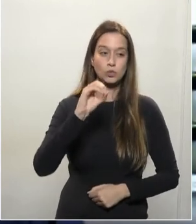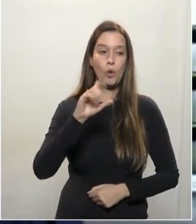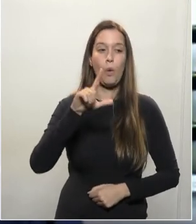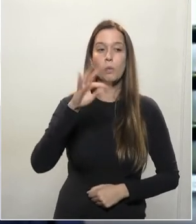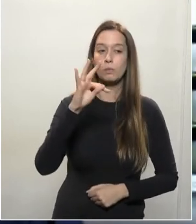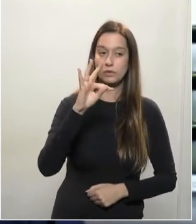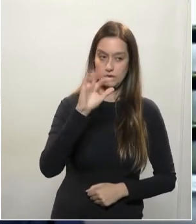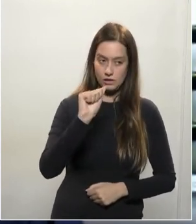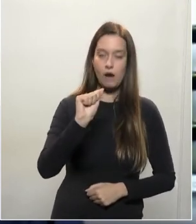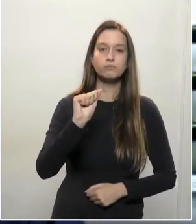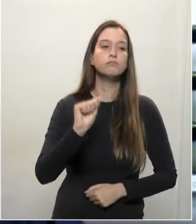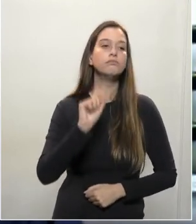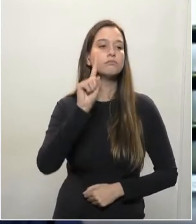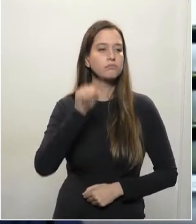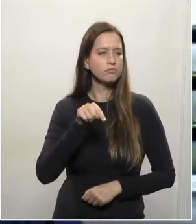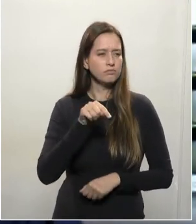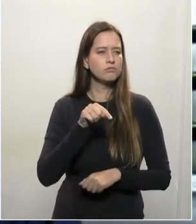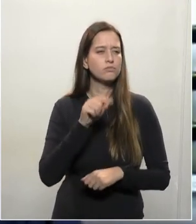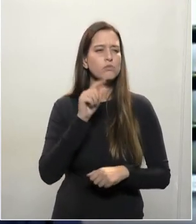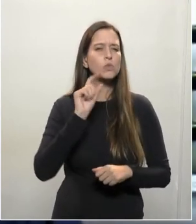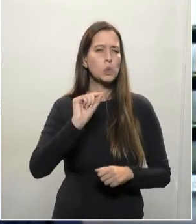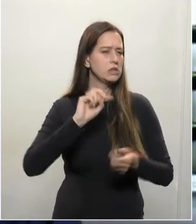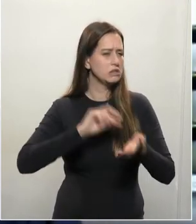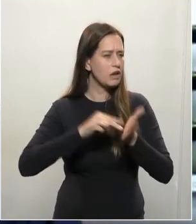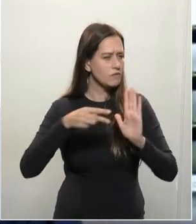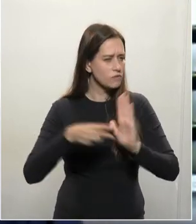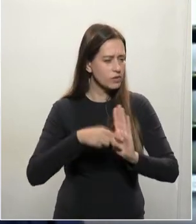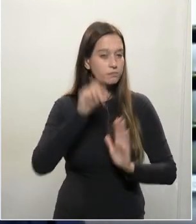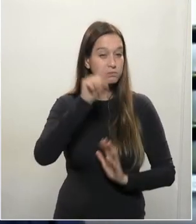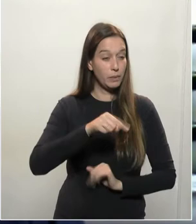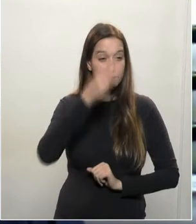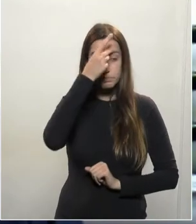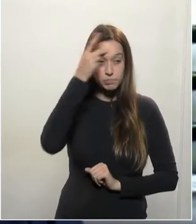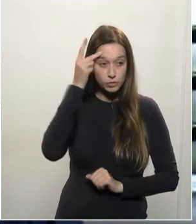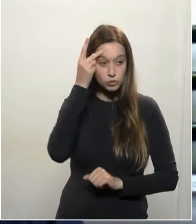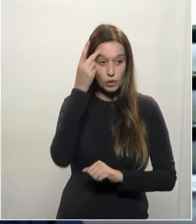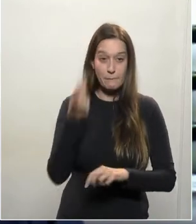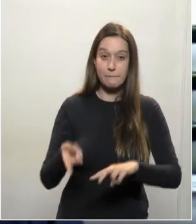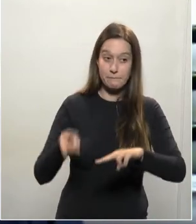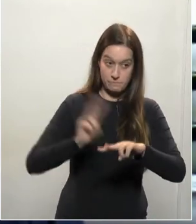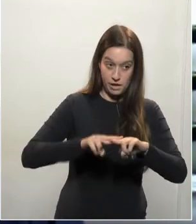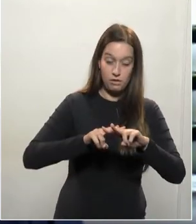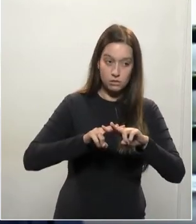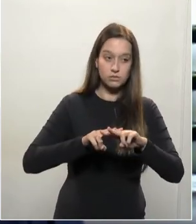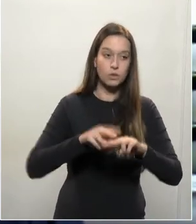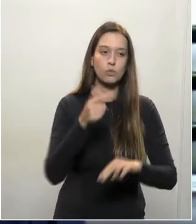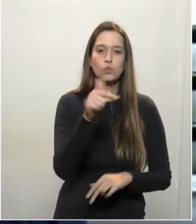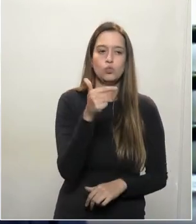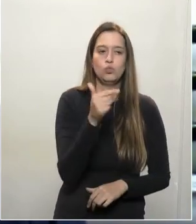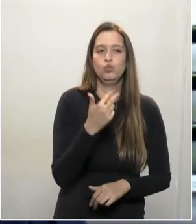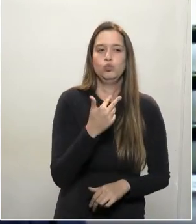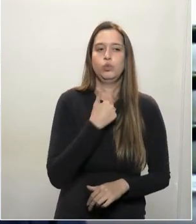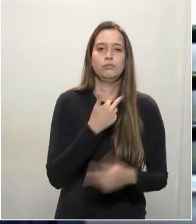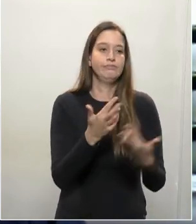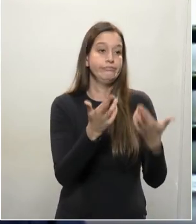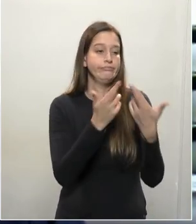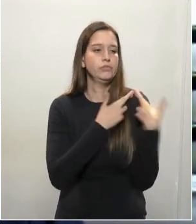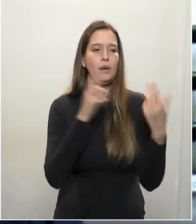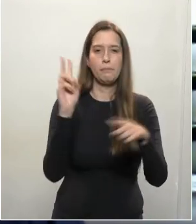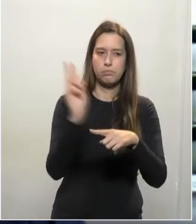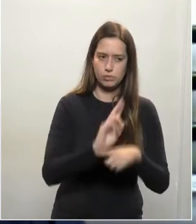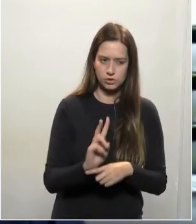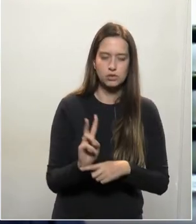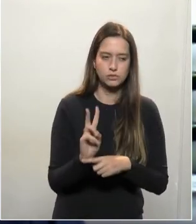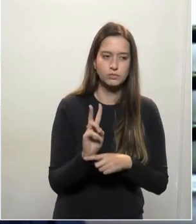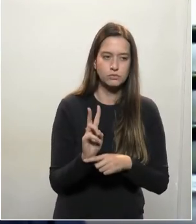secretário de segurança, quem prende não guarda. Não sei se você ouviu já essa expressão. Esta é a grande situação que está acontecendo. E também outras, então.